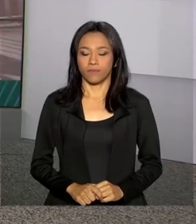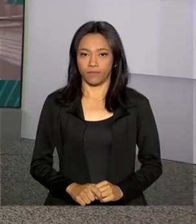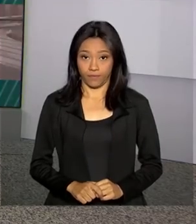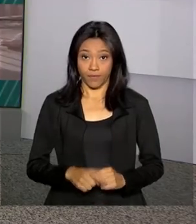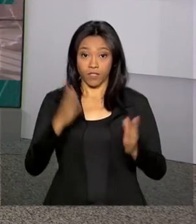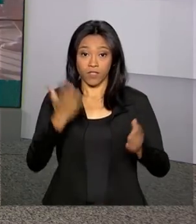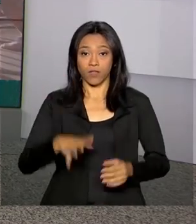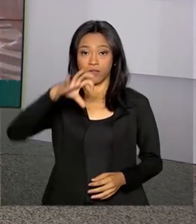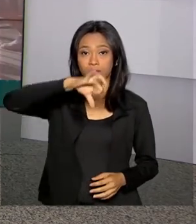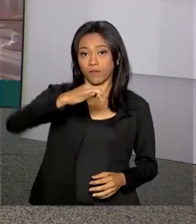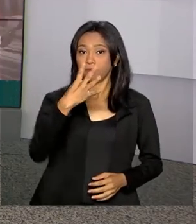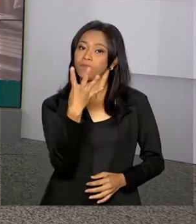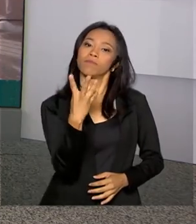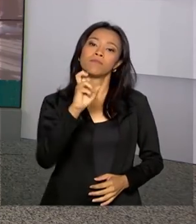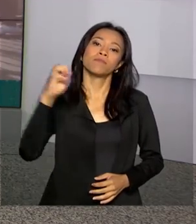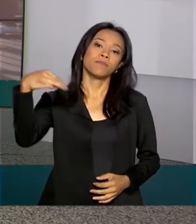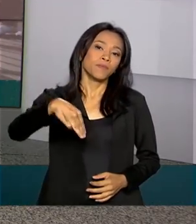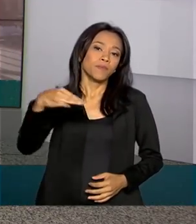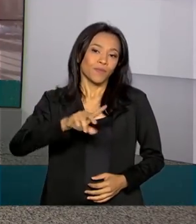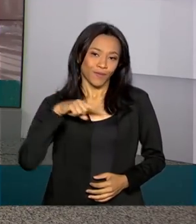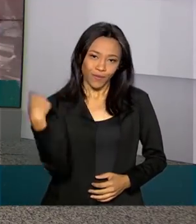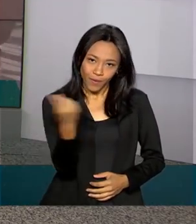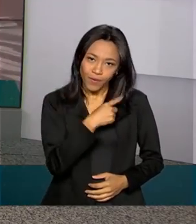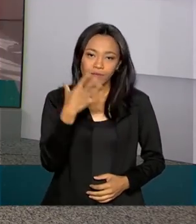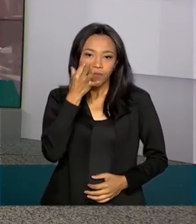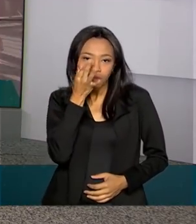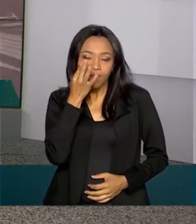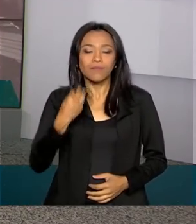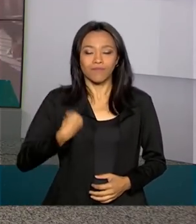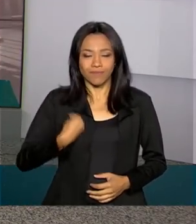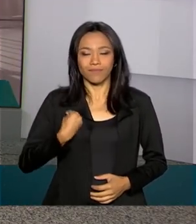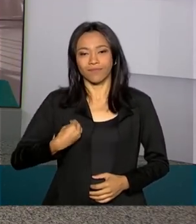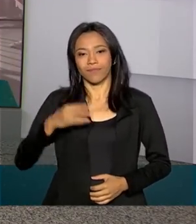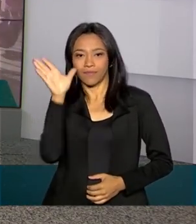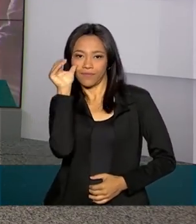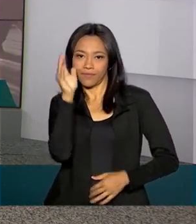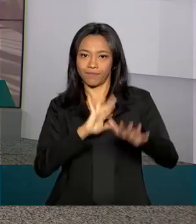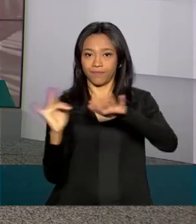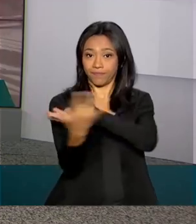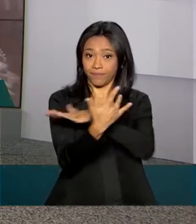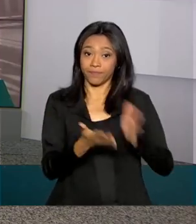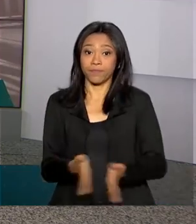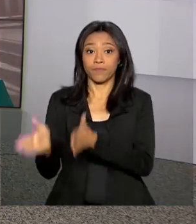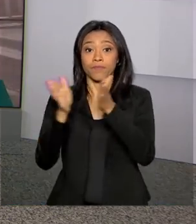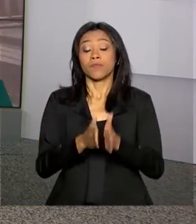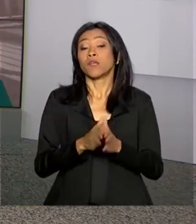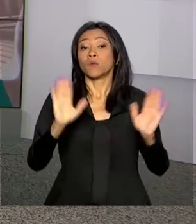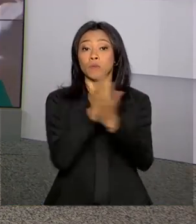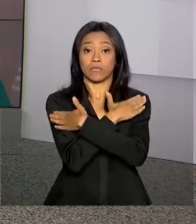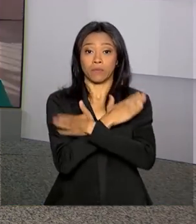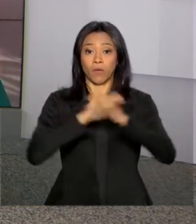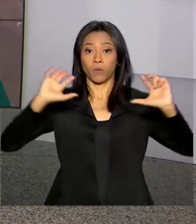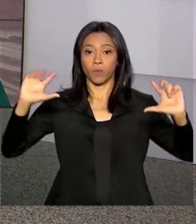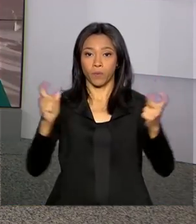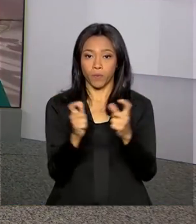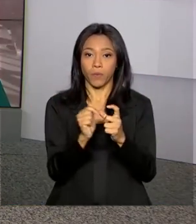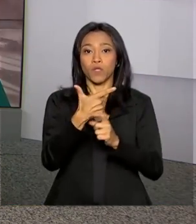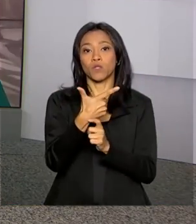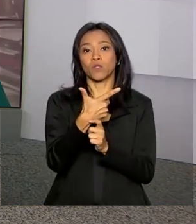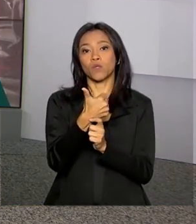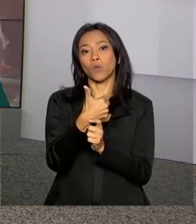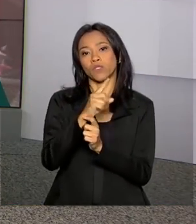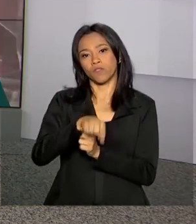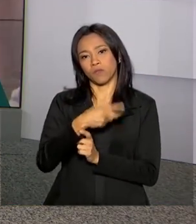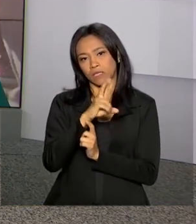São 9 horas e 45 minutos, estamos ao vivo também pelas redes sociais. O desemprego recuou para 12,5% no trimestre